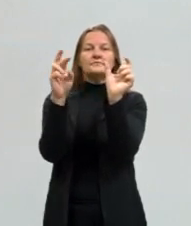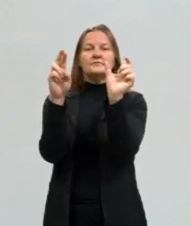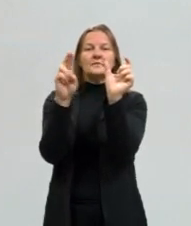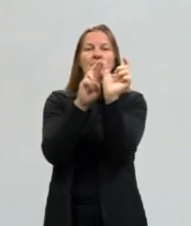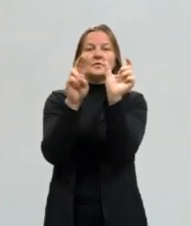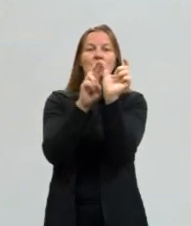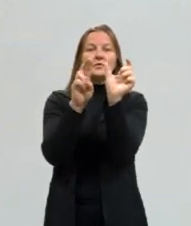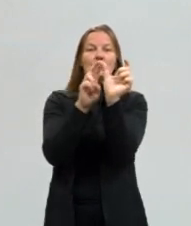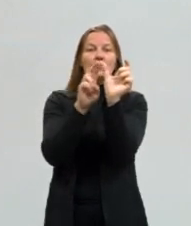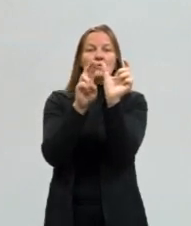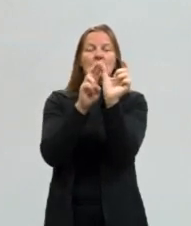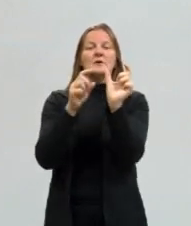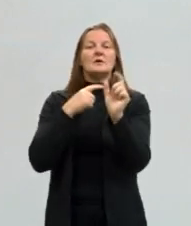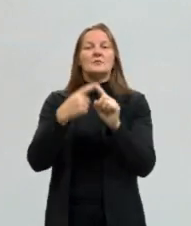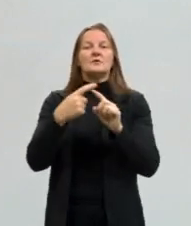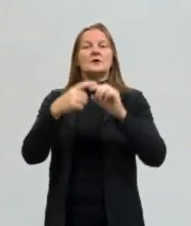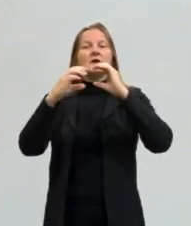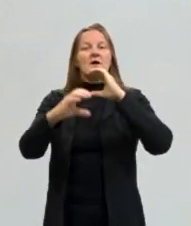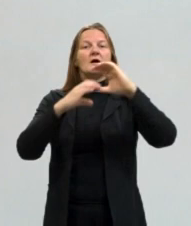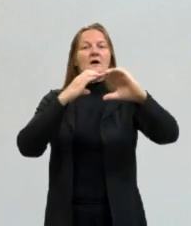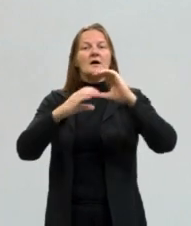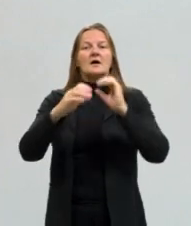por exemplo, o verbo cantar,